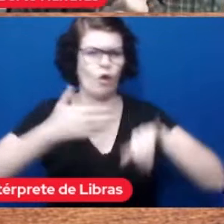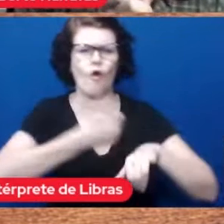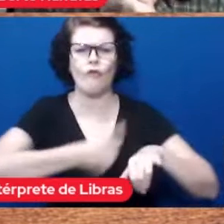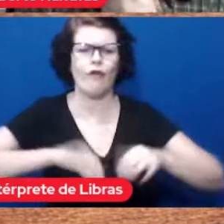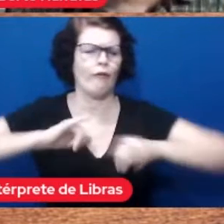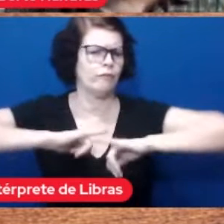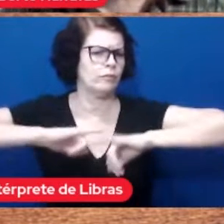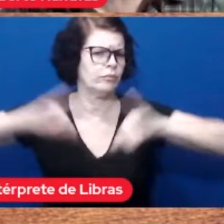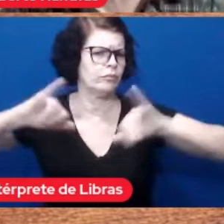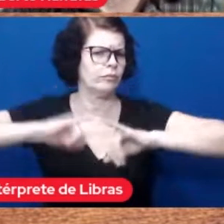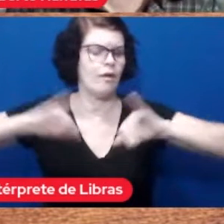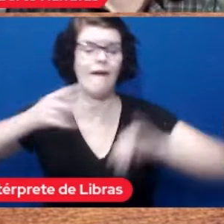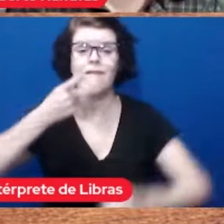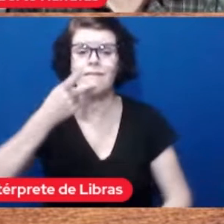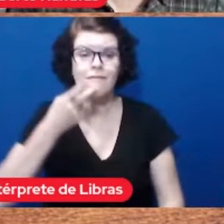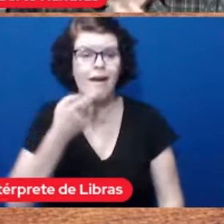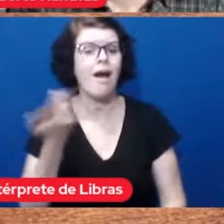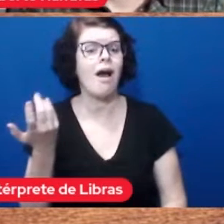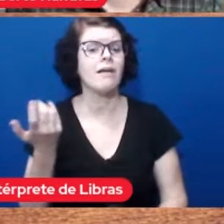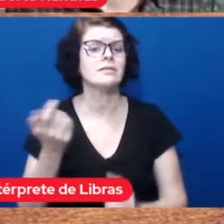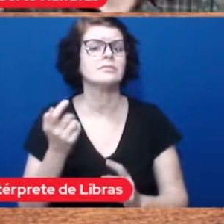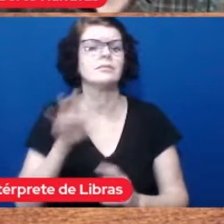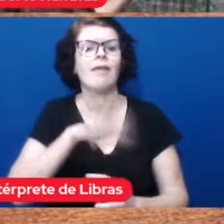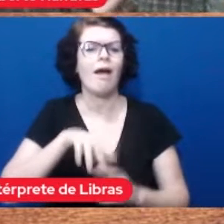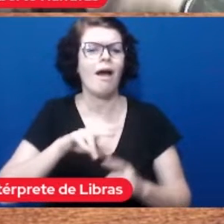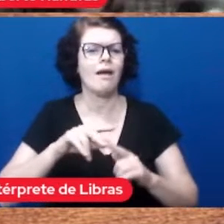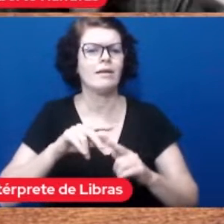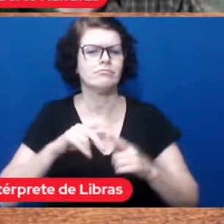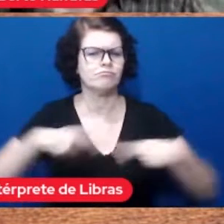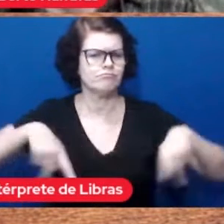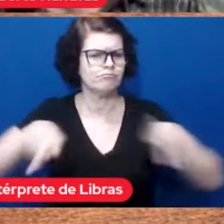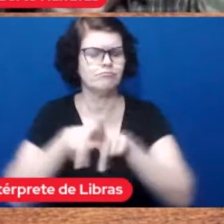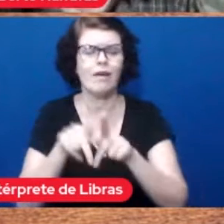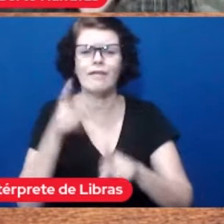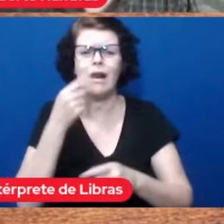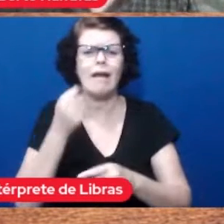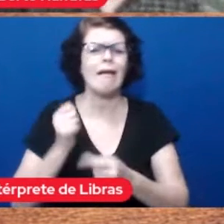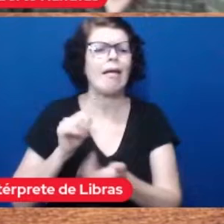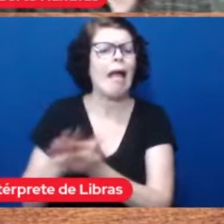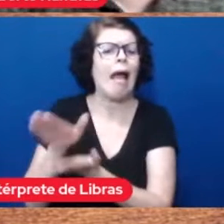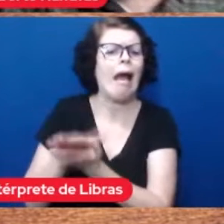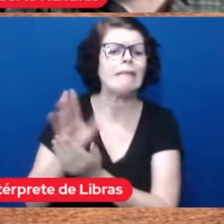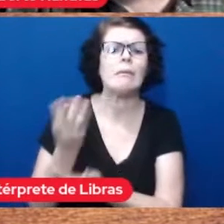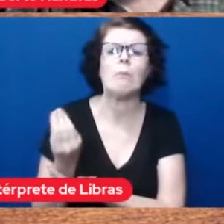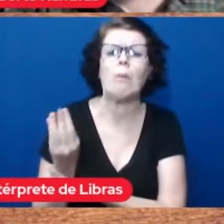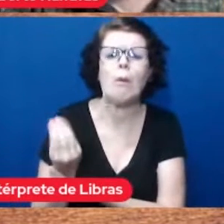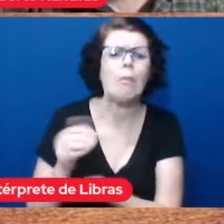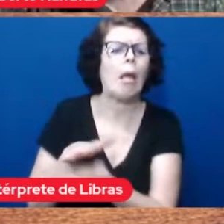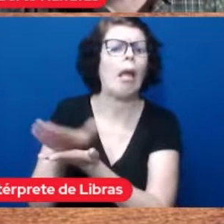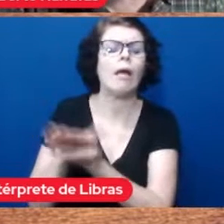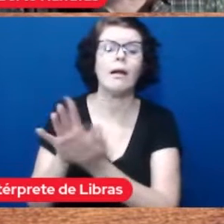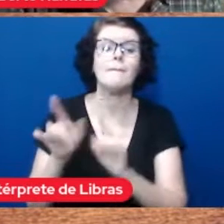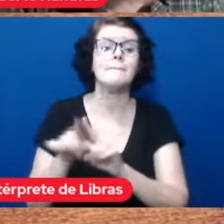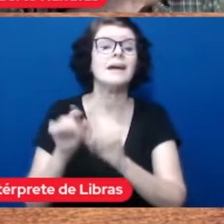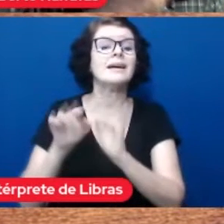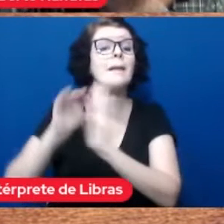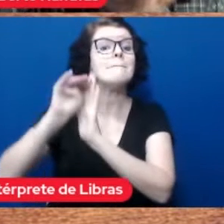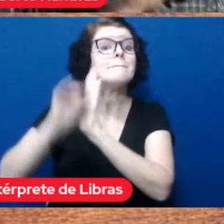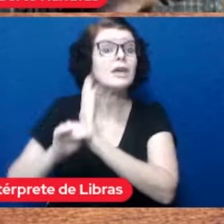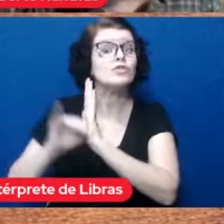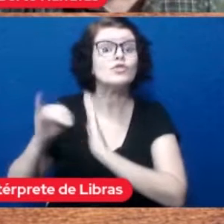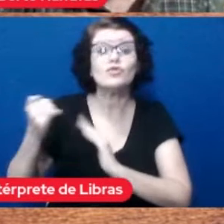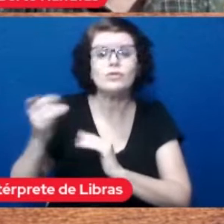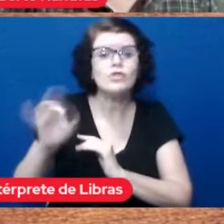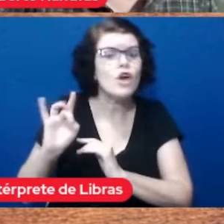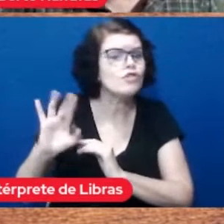Guedes, eles ficam atacando os serviços públicos e os funcionários públicos dizendo que o fundador público gasta muito, etc mas veja, gasta muito menos que juros da dívida isso aqui é só